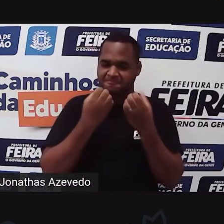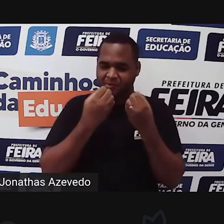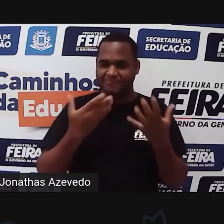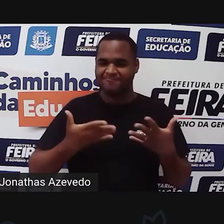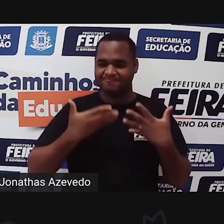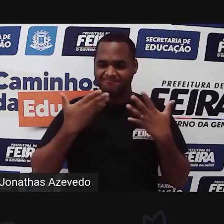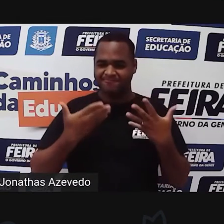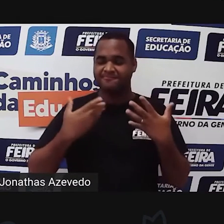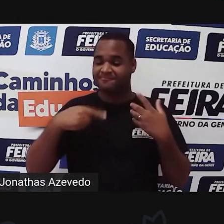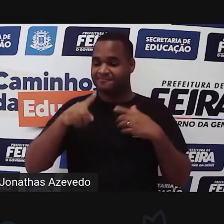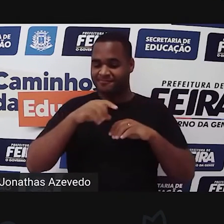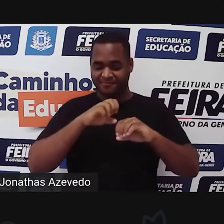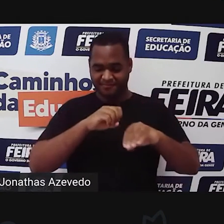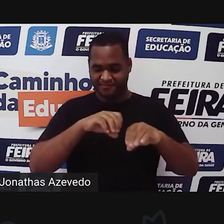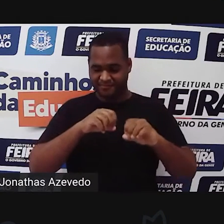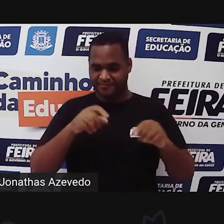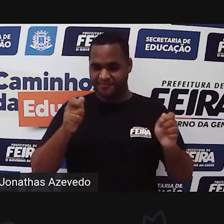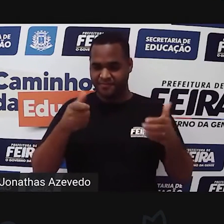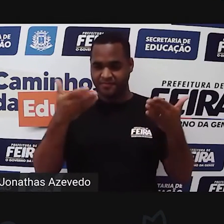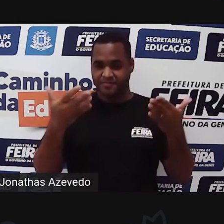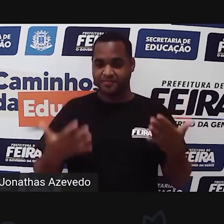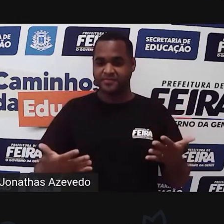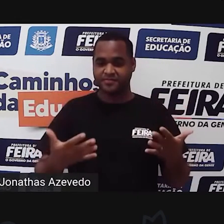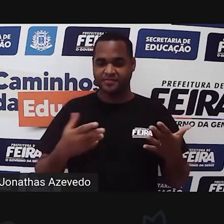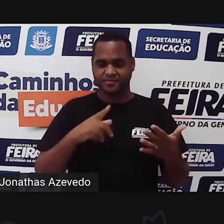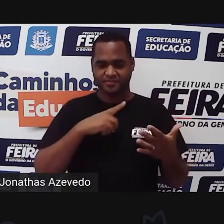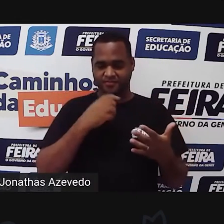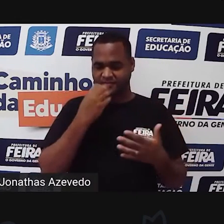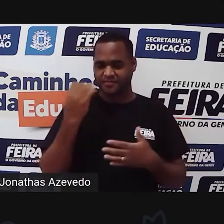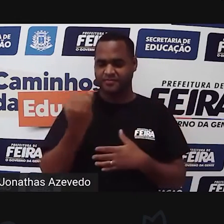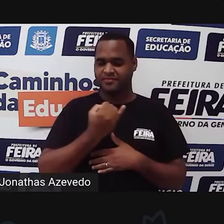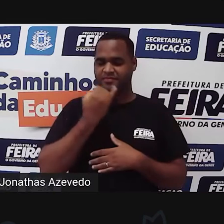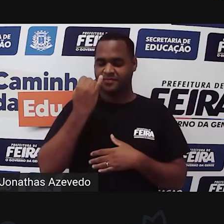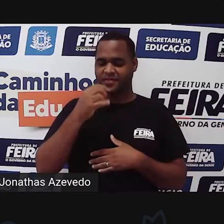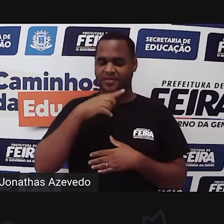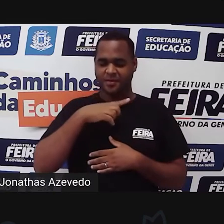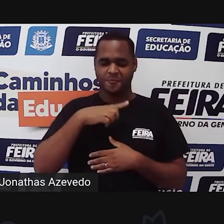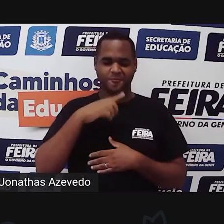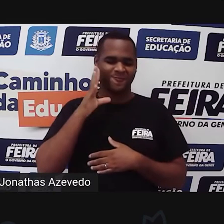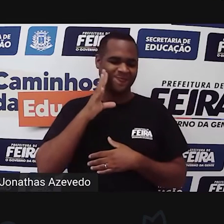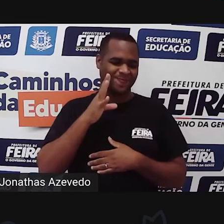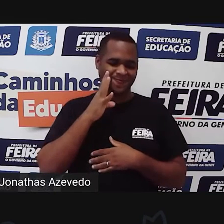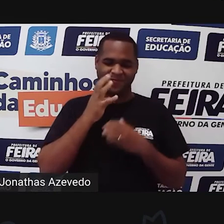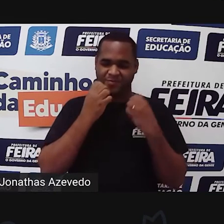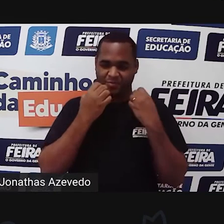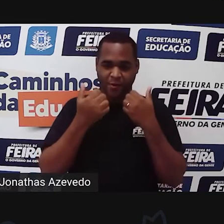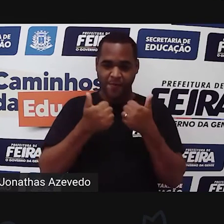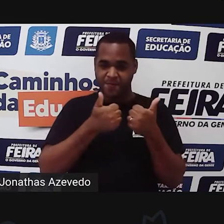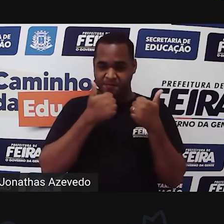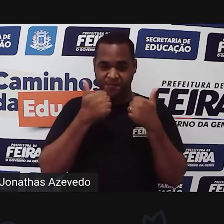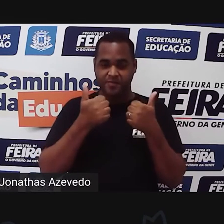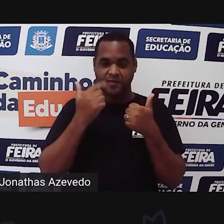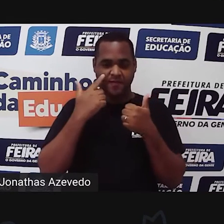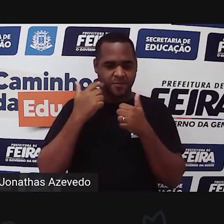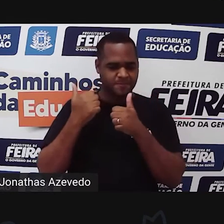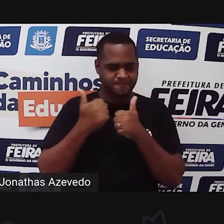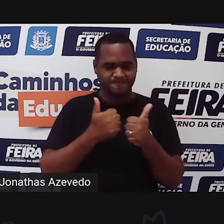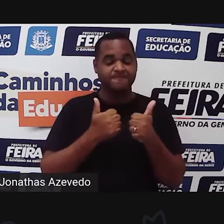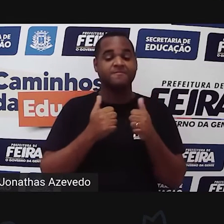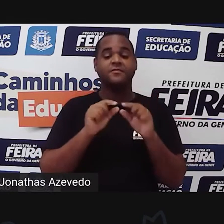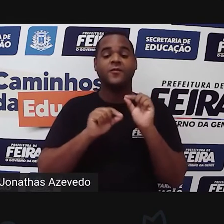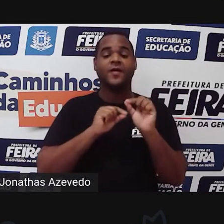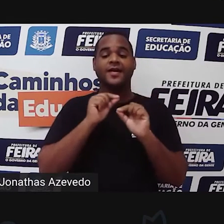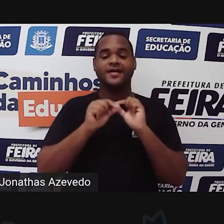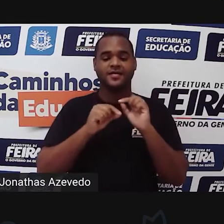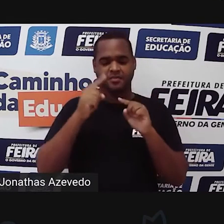e animadas para essa aula de hoje, que tem coisas interessantes sim, né? Vamos aí seguir nesse nosso